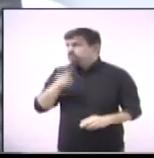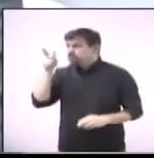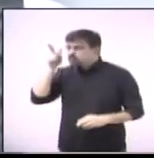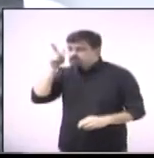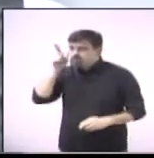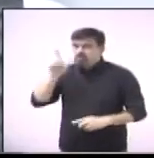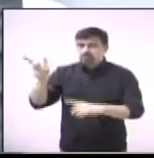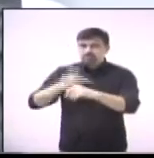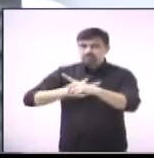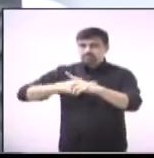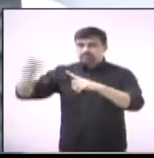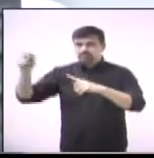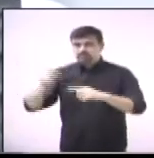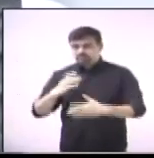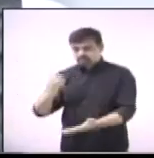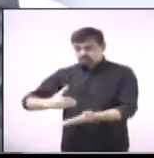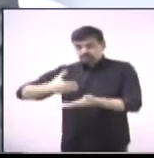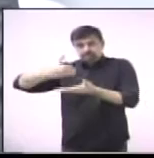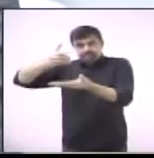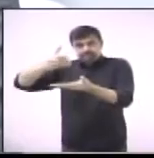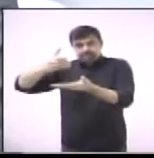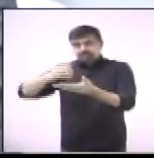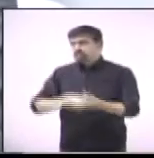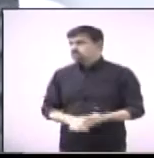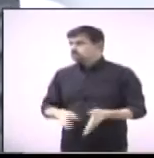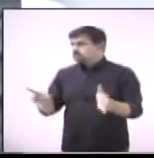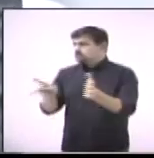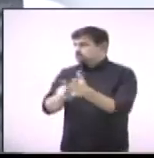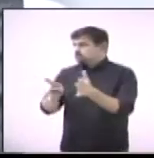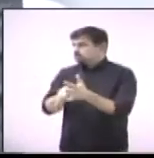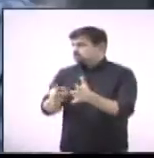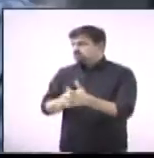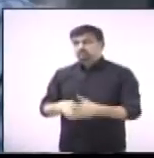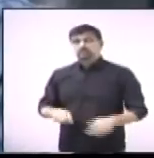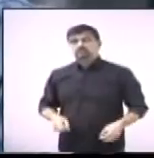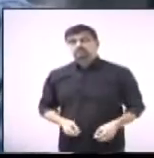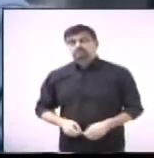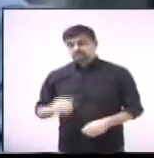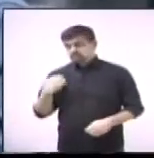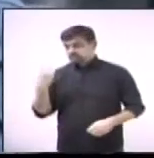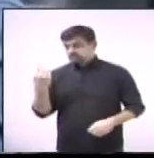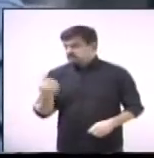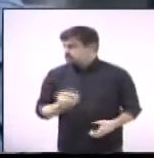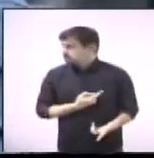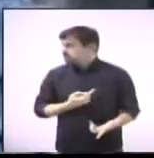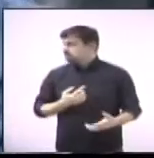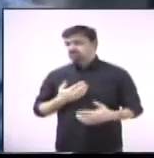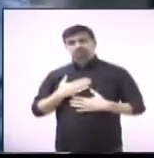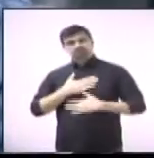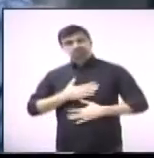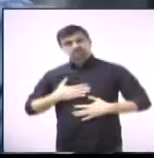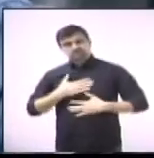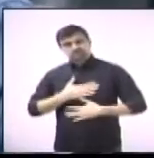ele conquiste outros títulos aqui, para ele, claro e evidente, para a modalidade do qual ele